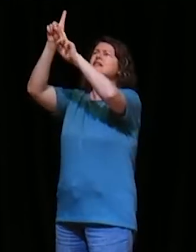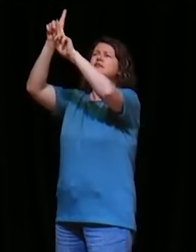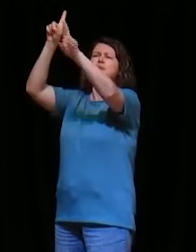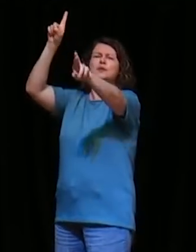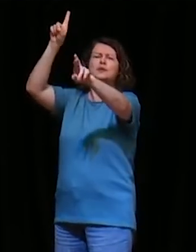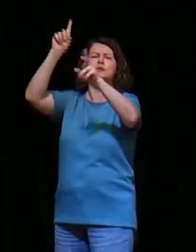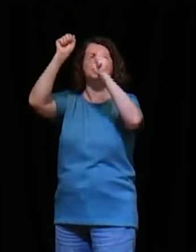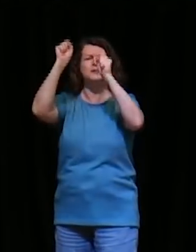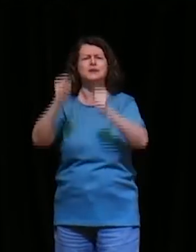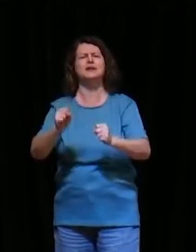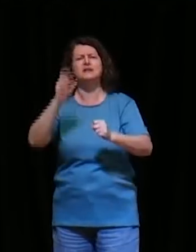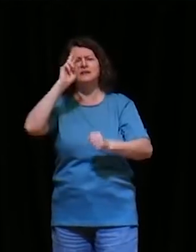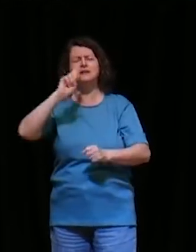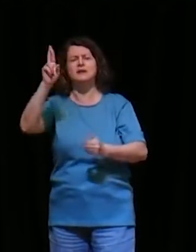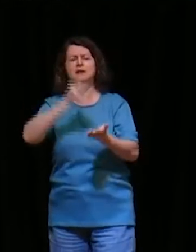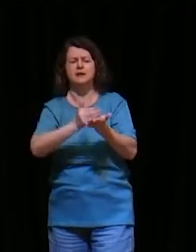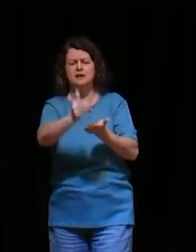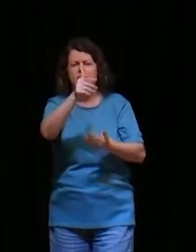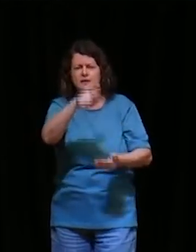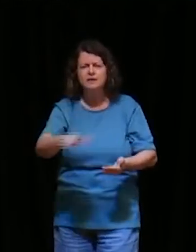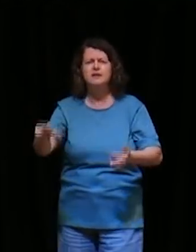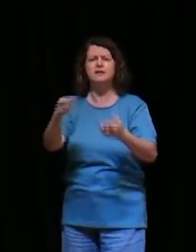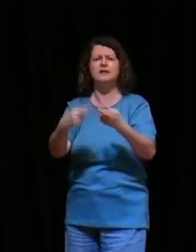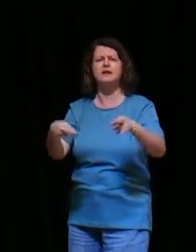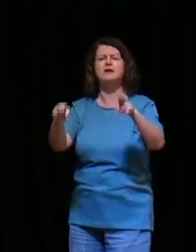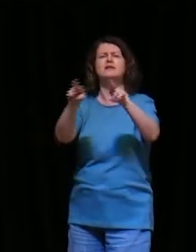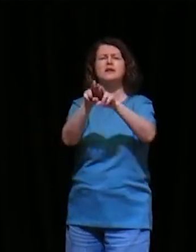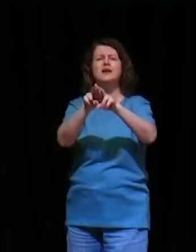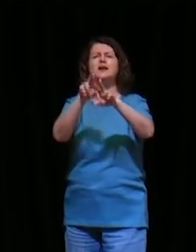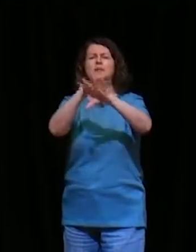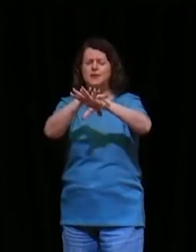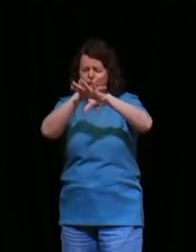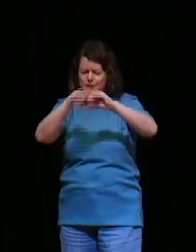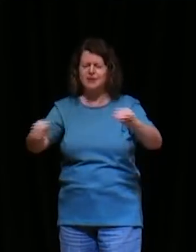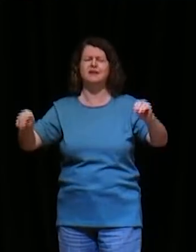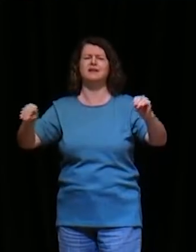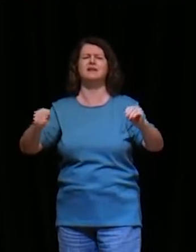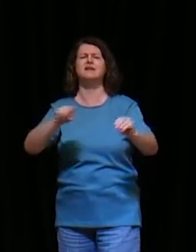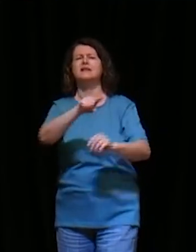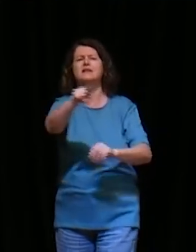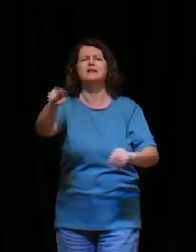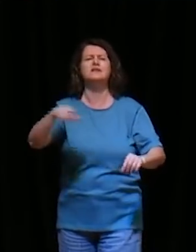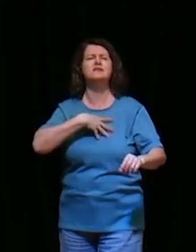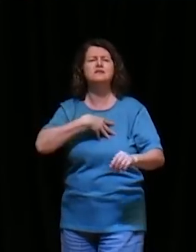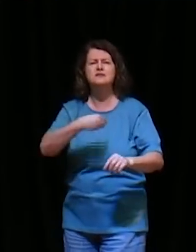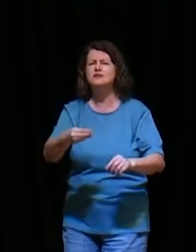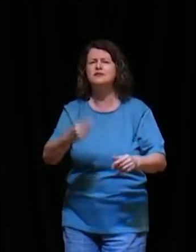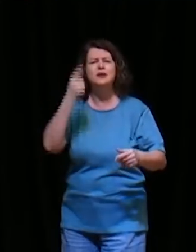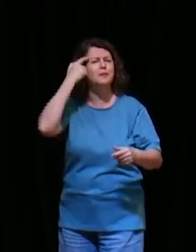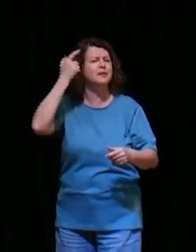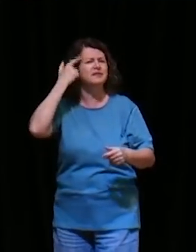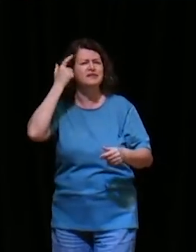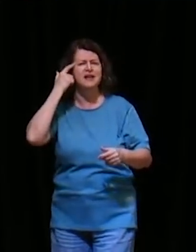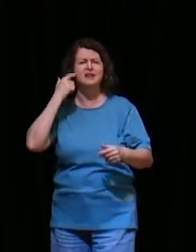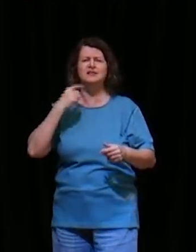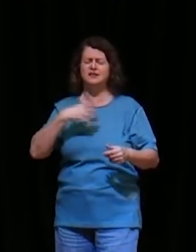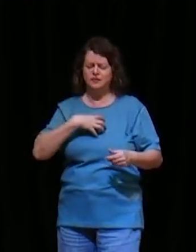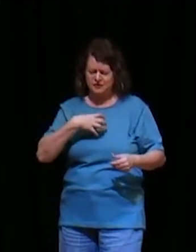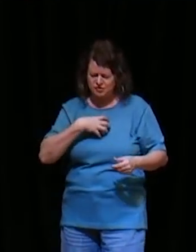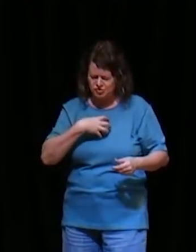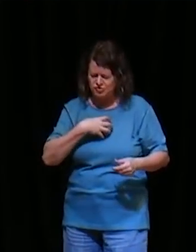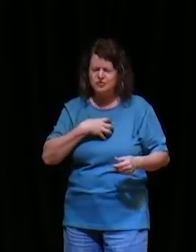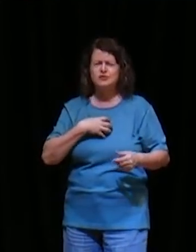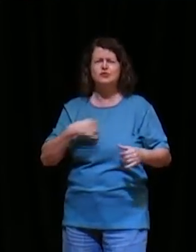para restaurações, para que a vida do teu filho, aquilo que teu filho tem pensado agora, está passando agora, está vivendo agora,